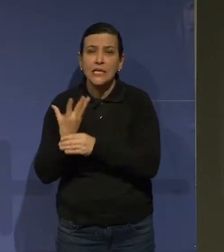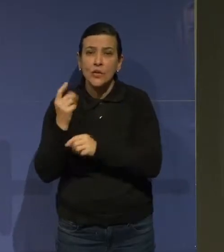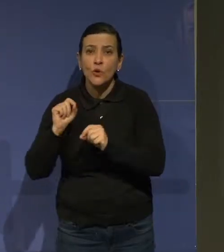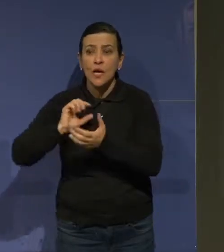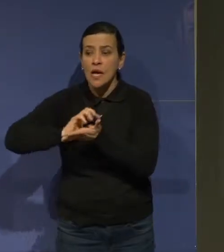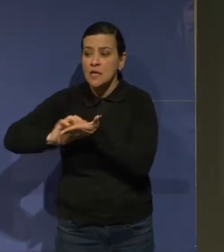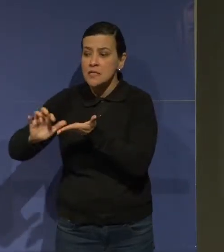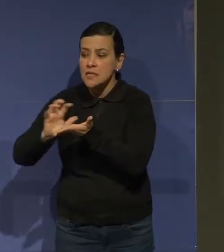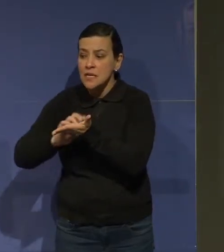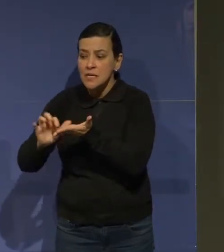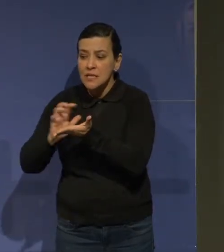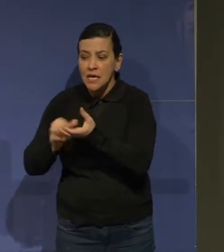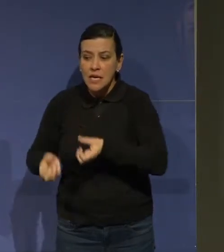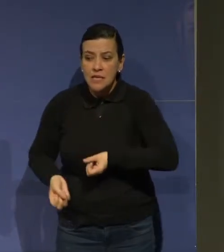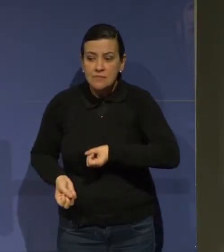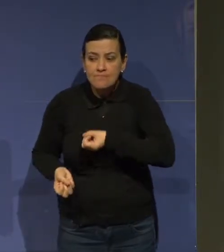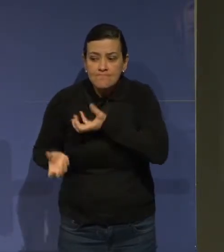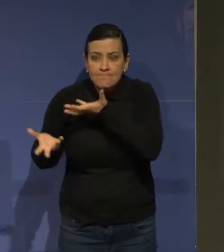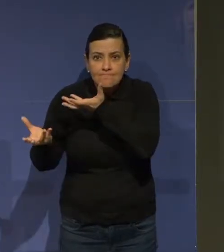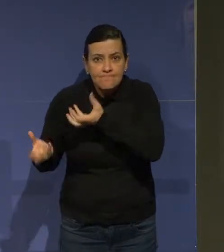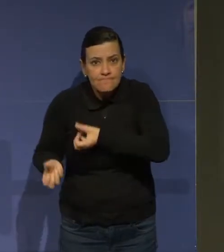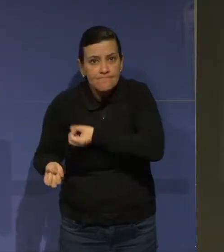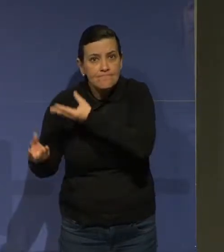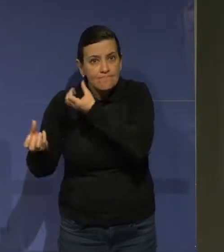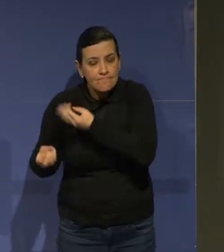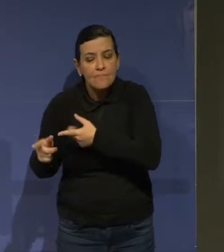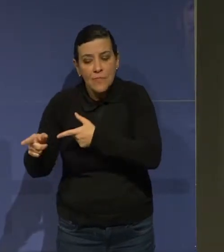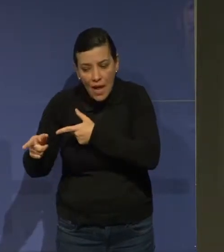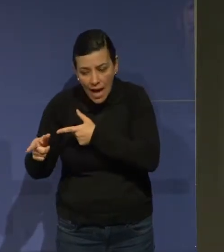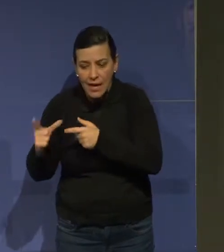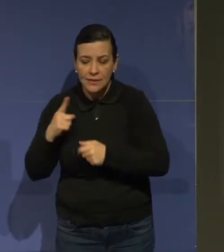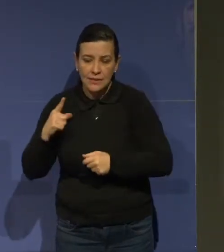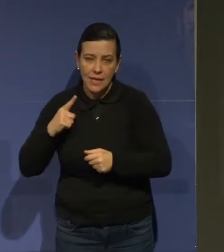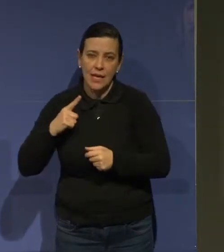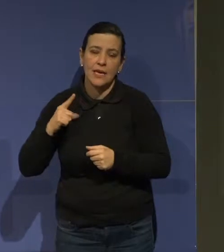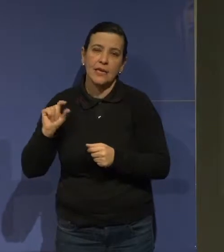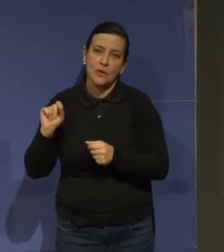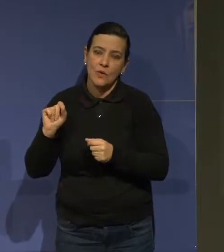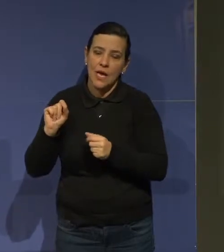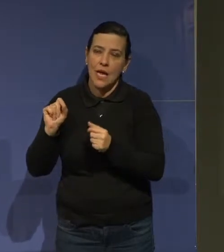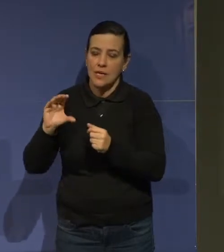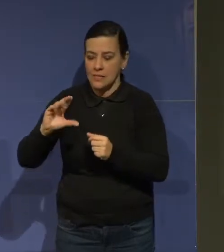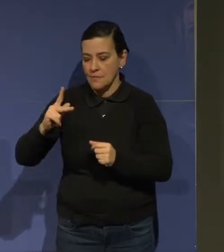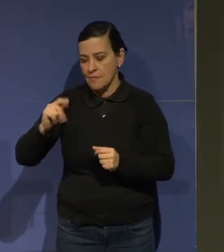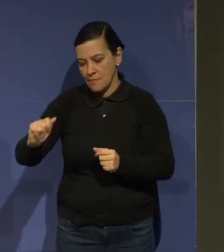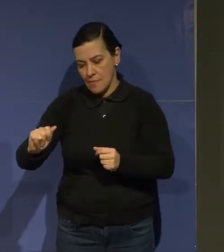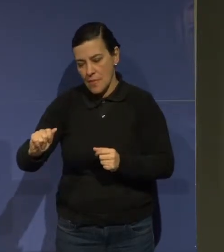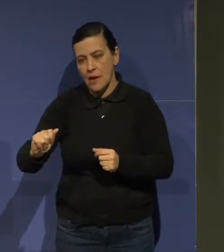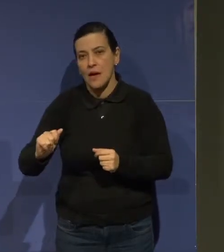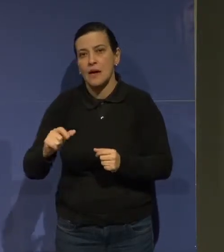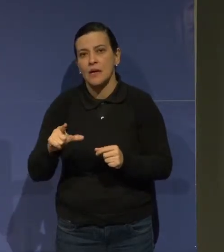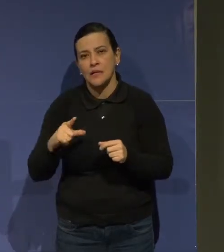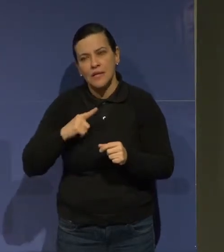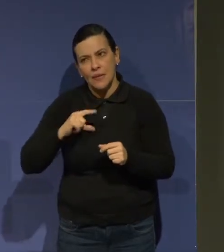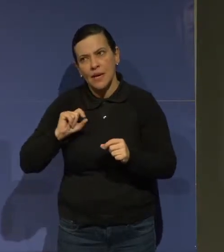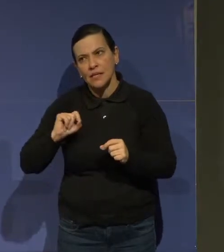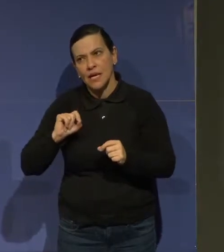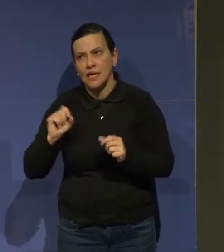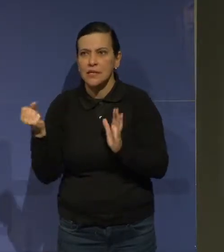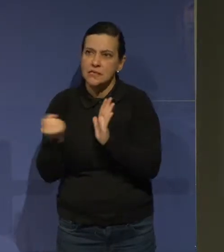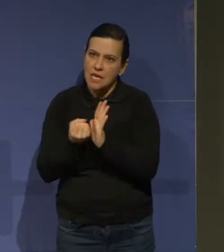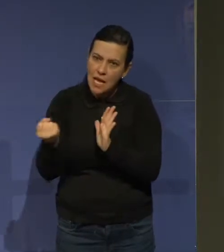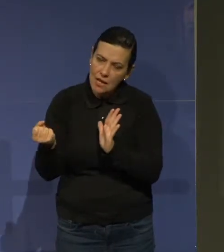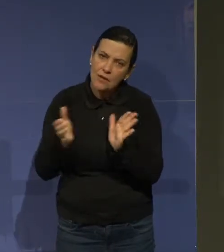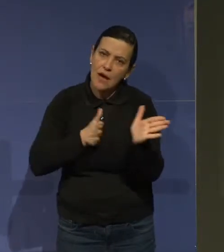primeira no Brasil, e outras tantas. Então, ela já emitia, emite, um selo de